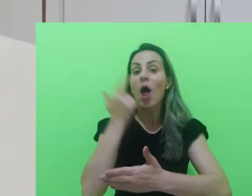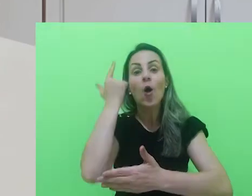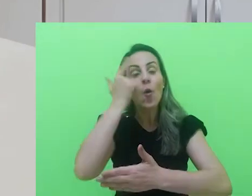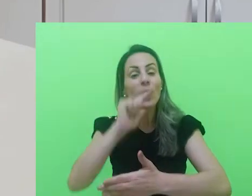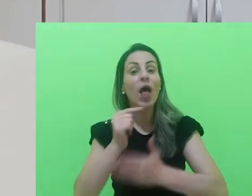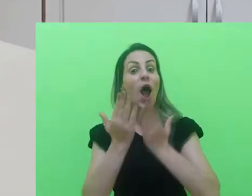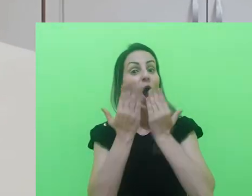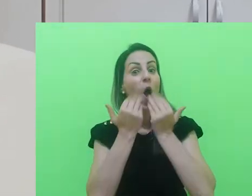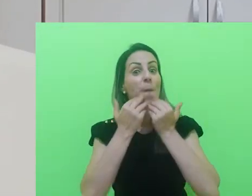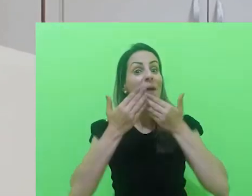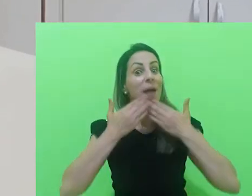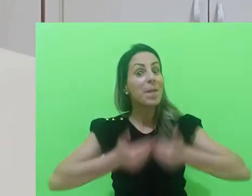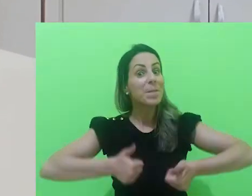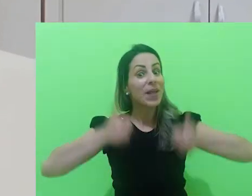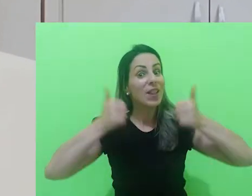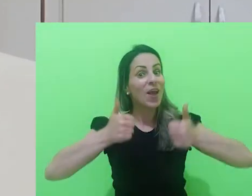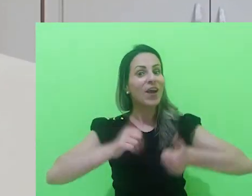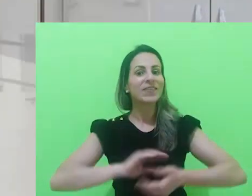comer muito melhor.